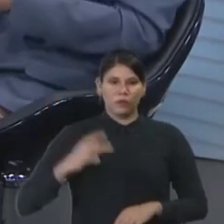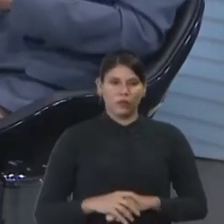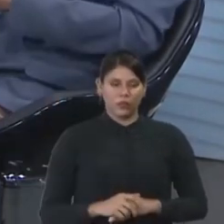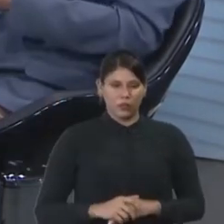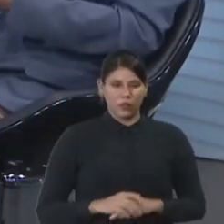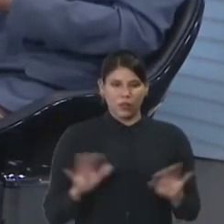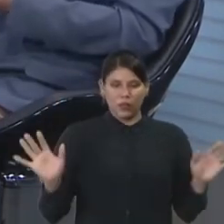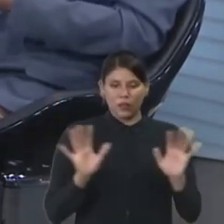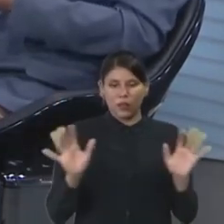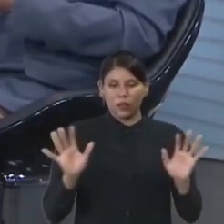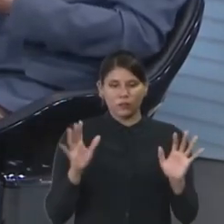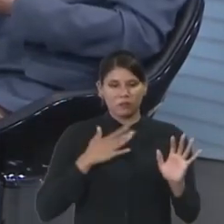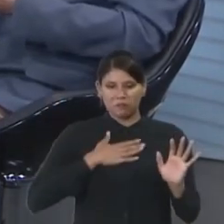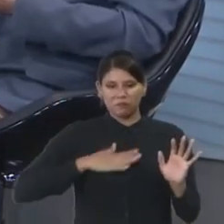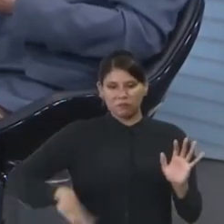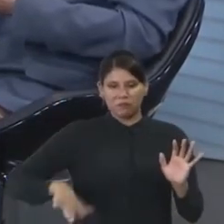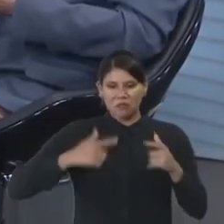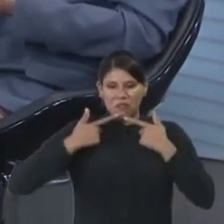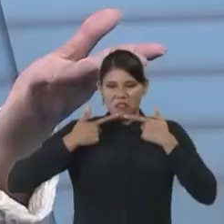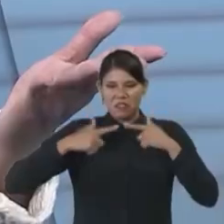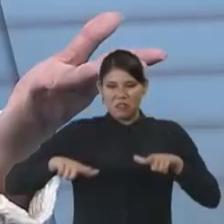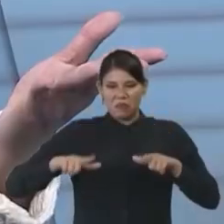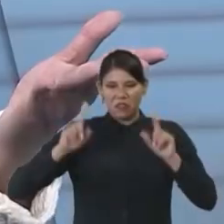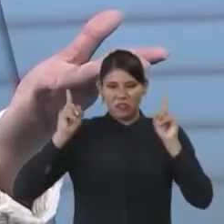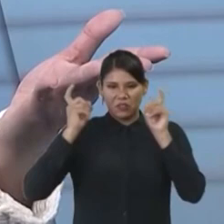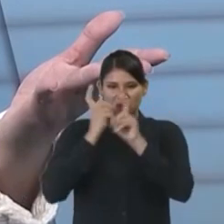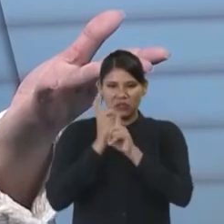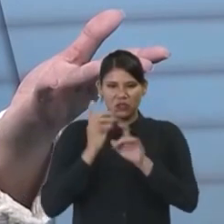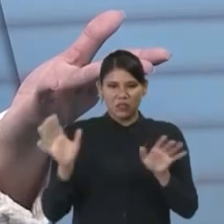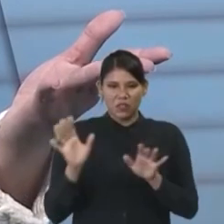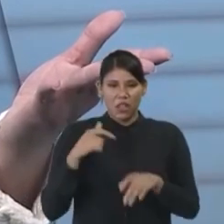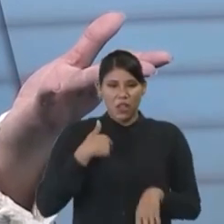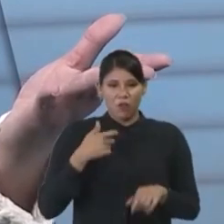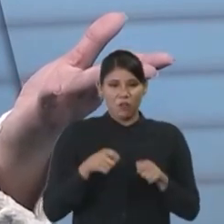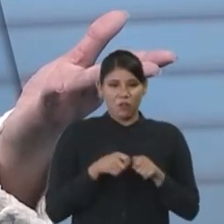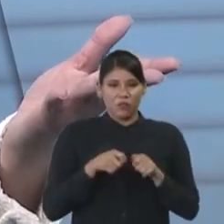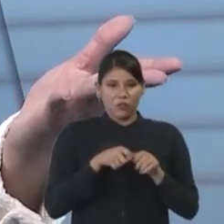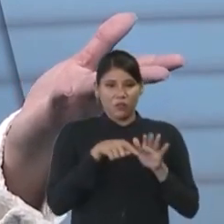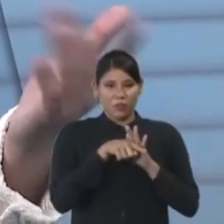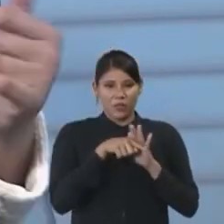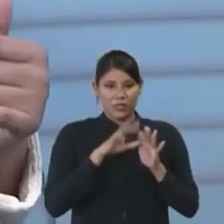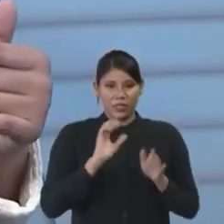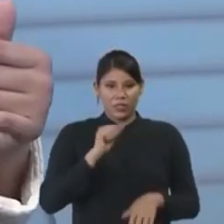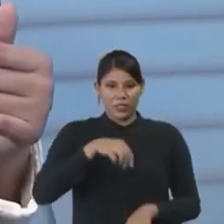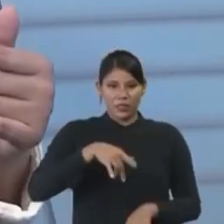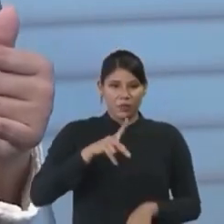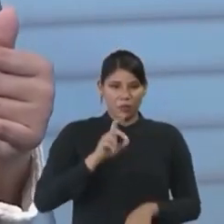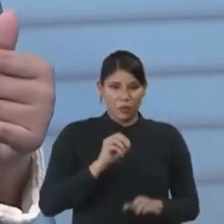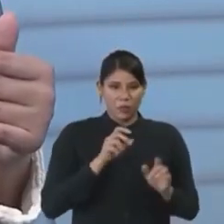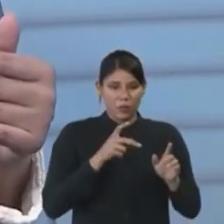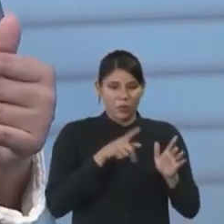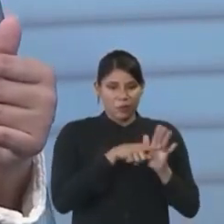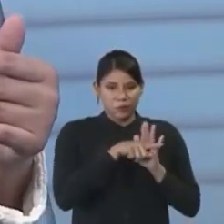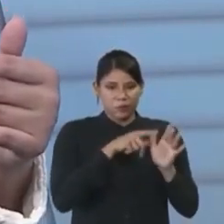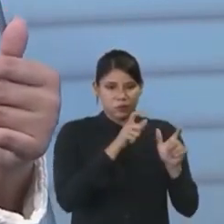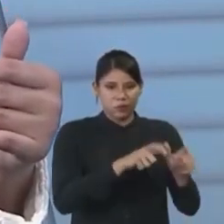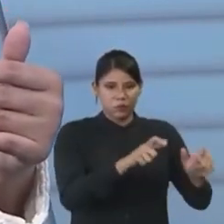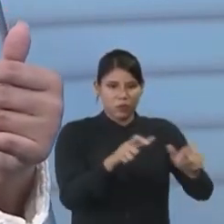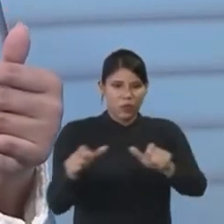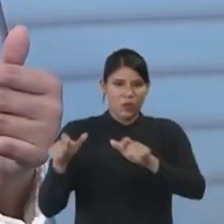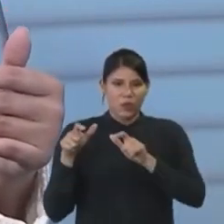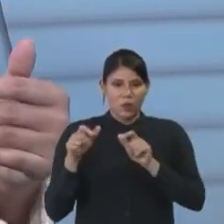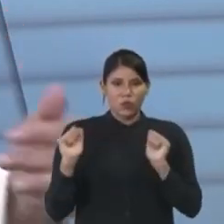Não, não faz meu estilo. Inclusive, eu fiz pesquisa de campo, viu, Renato? Foi, né? E eu pesquisei também com um